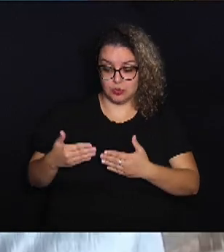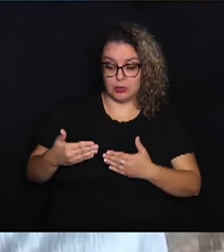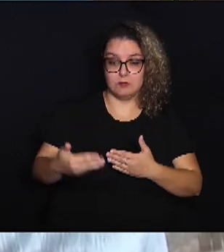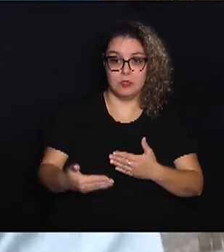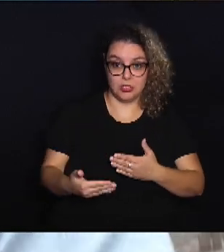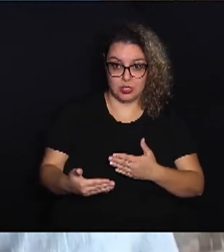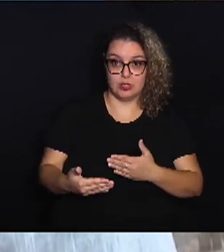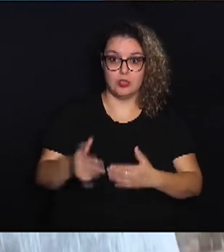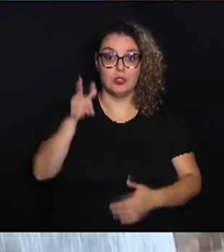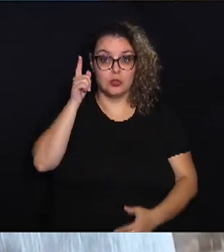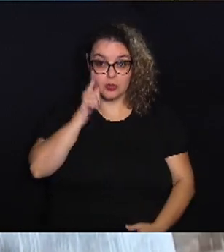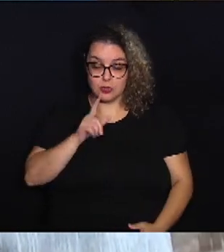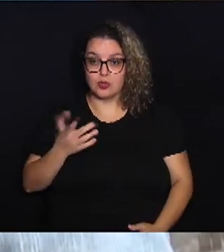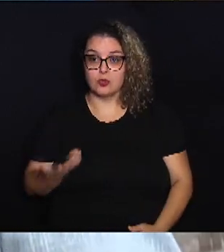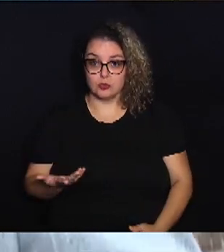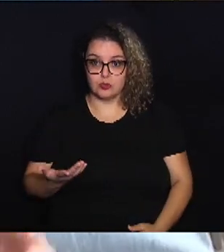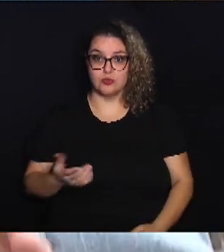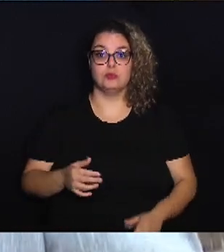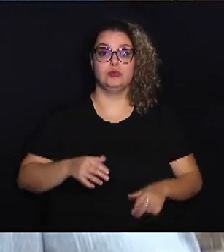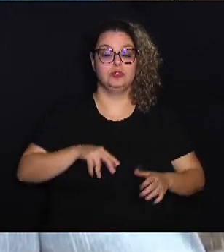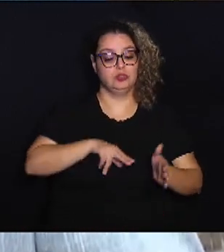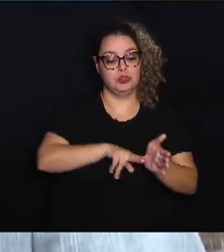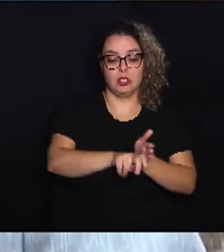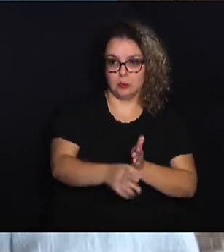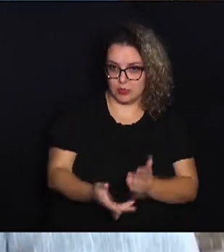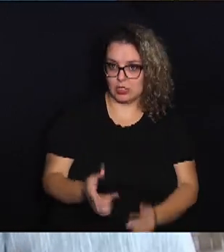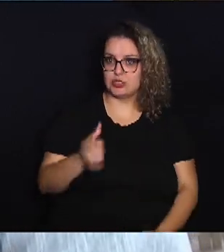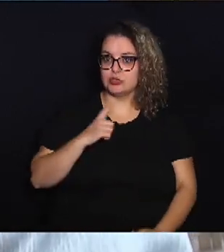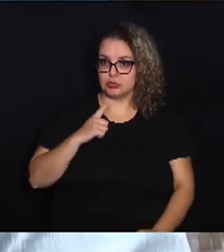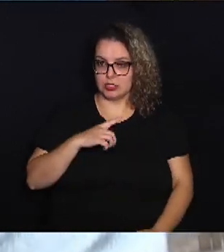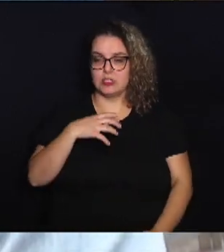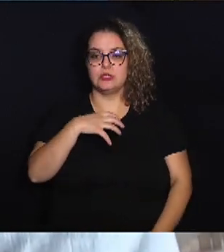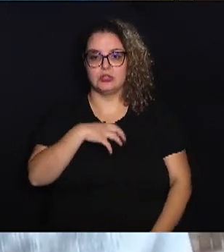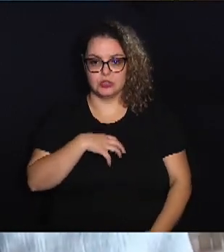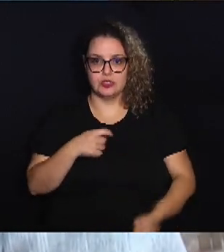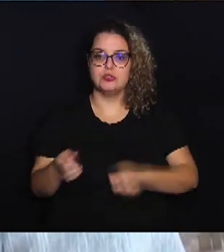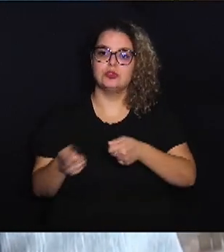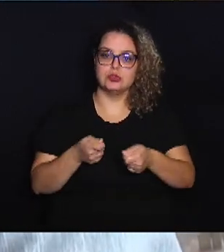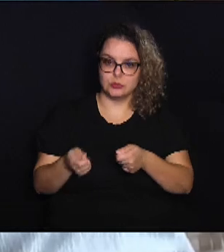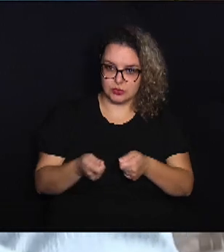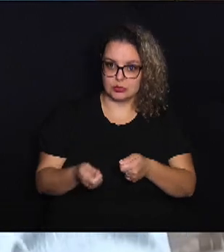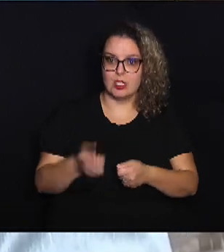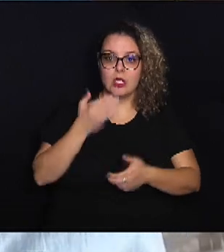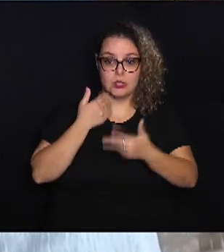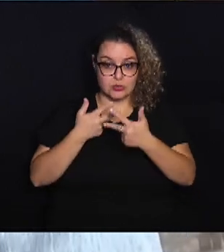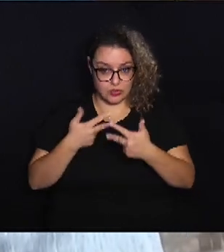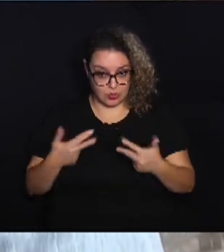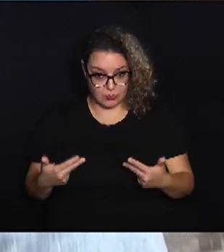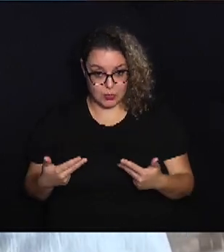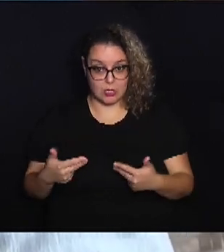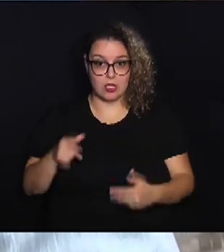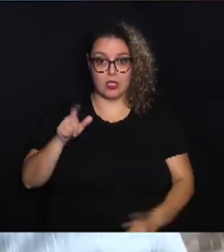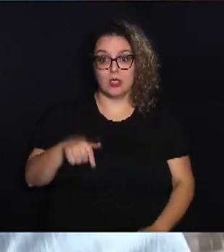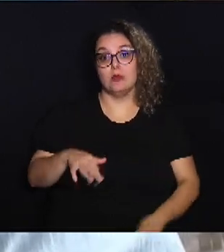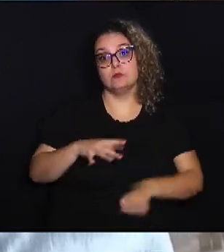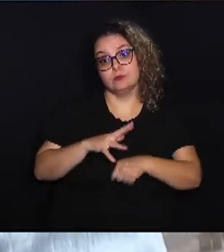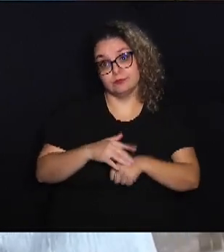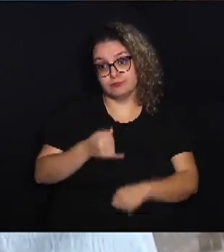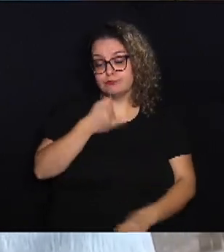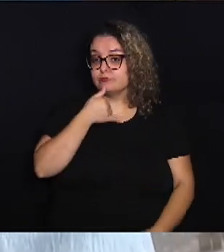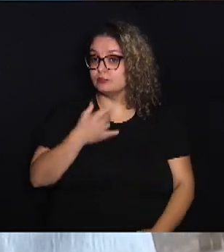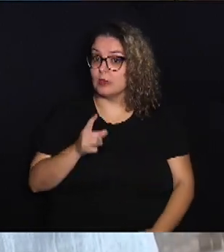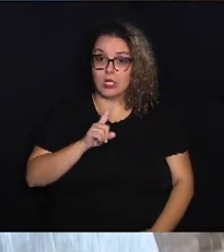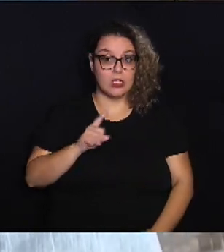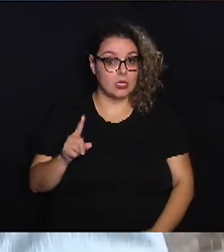ela consegue ser diagnosticada, existe condições de controle através de alimentação. uma doença que, infelizmente, ela não